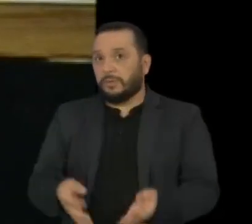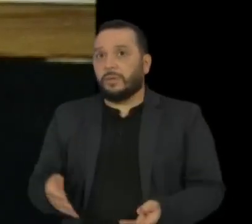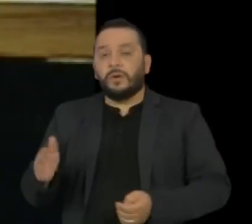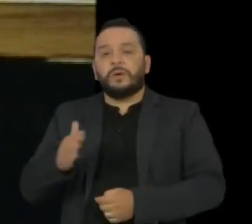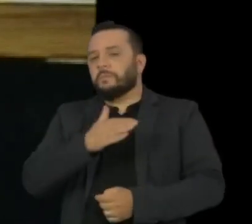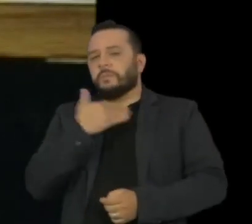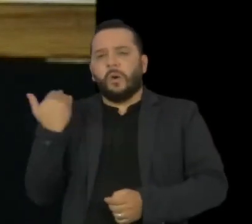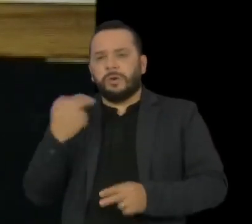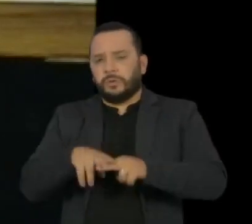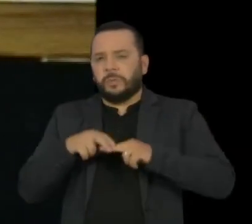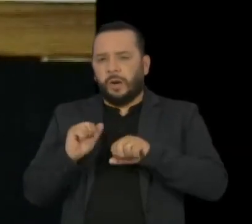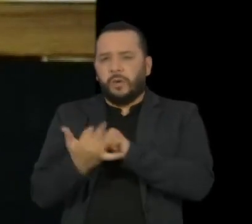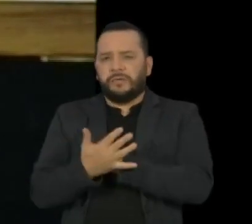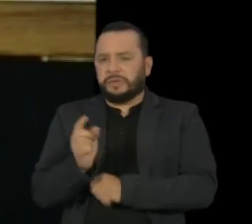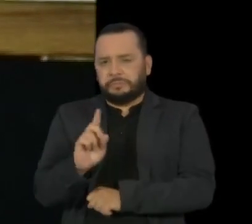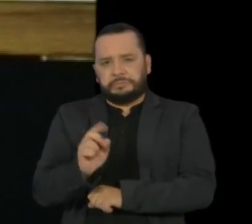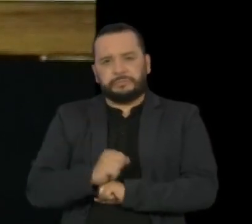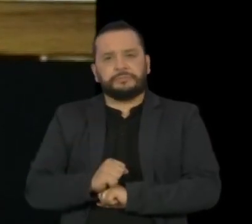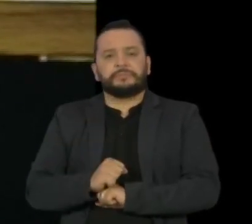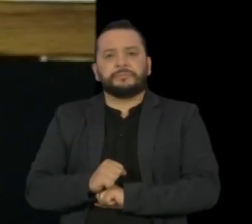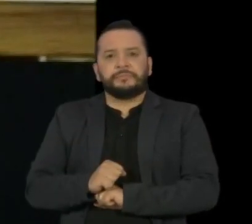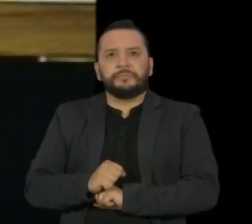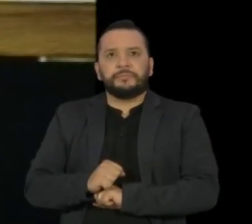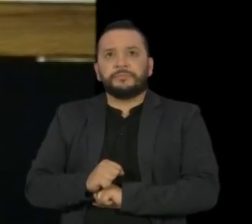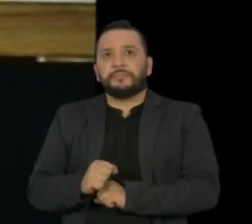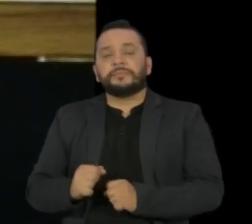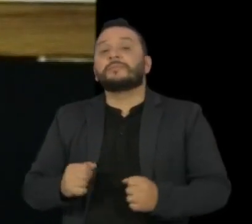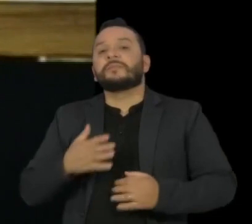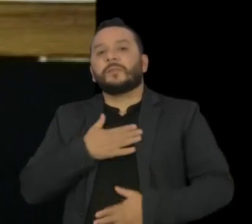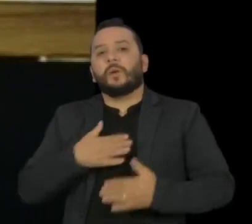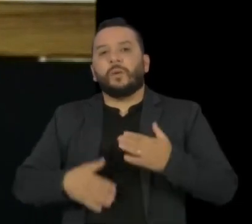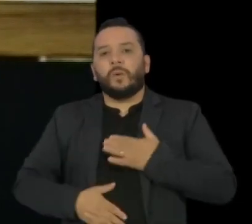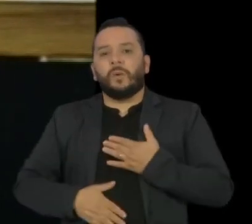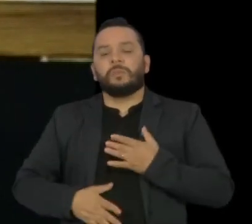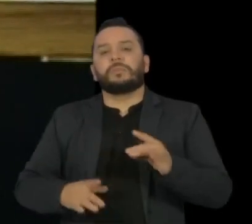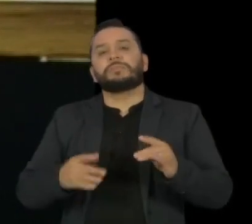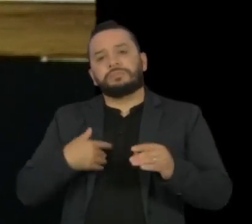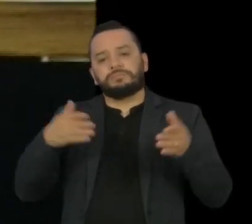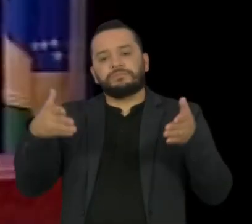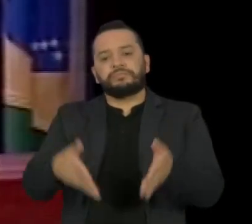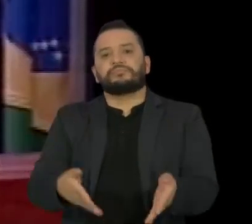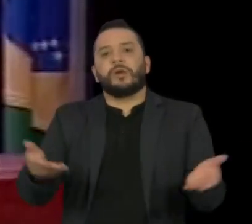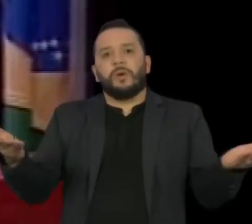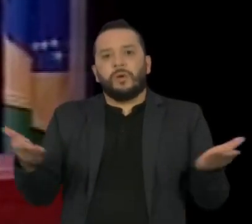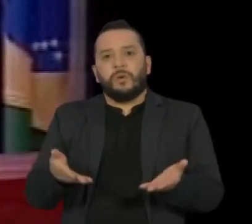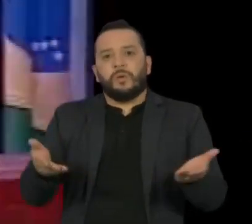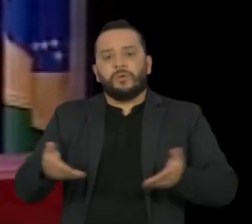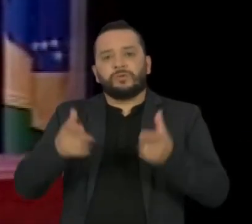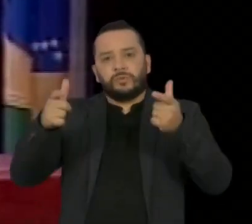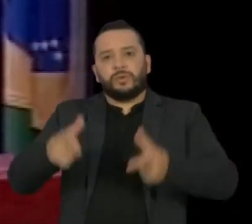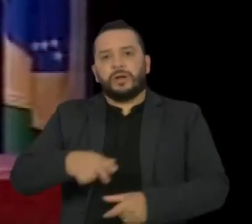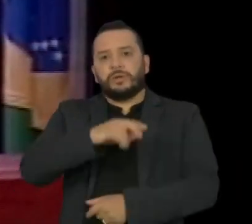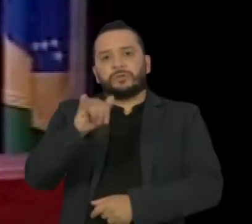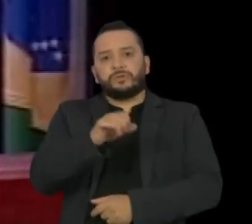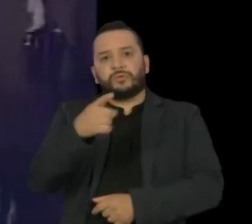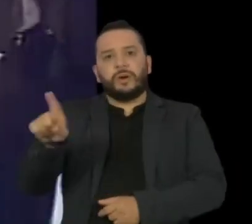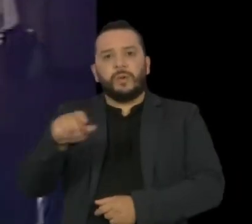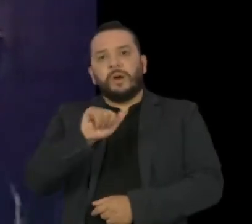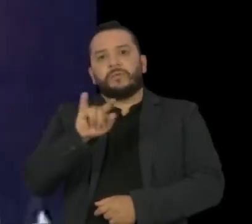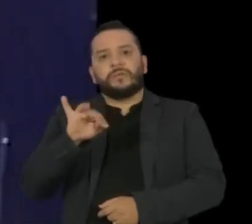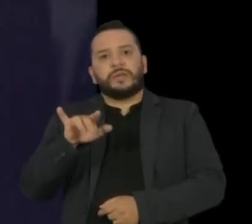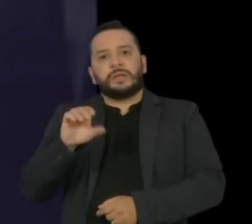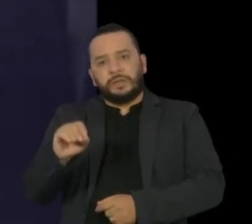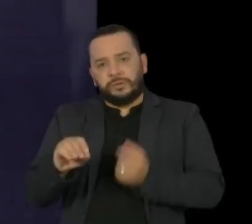não teve relação com a Covid-19. O corpo de Severino será enterrado hoje em João Alfredo, no agreste